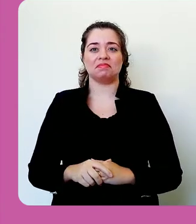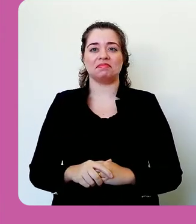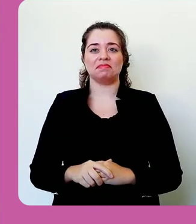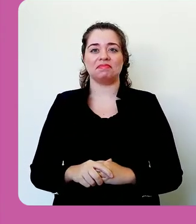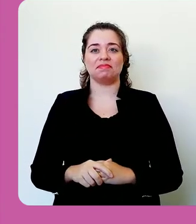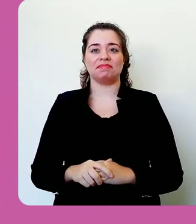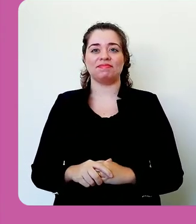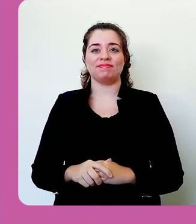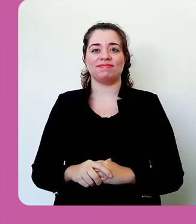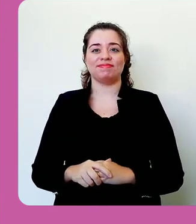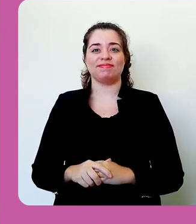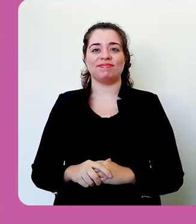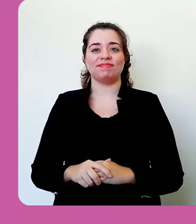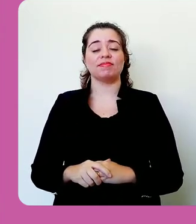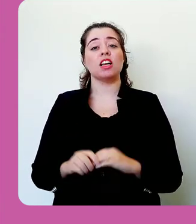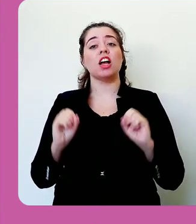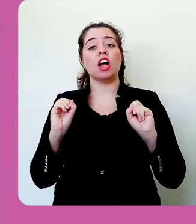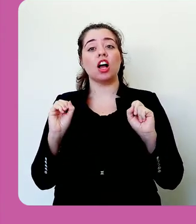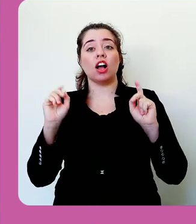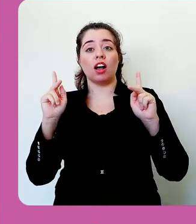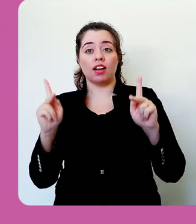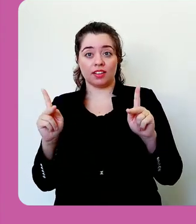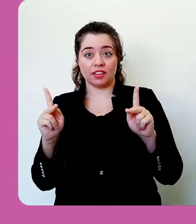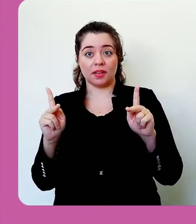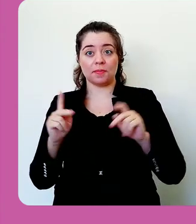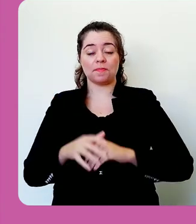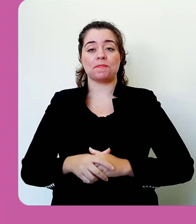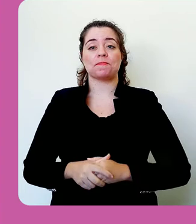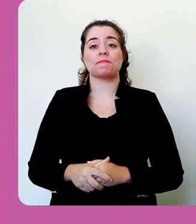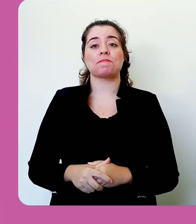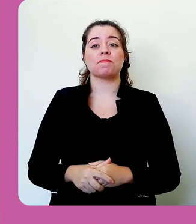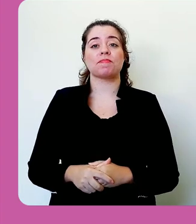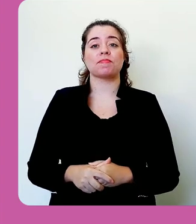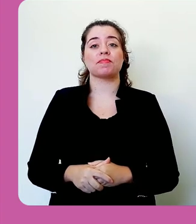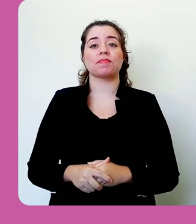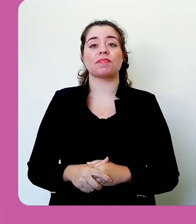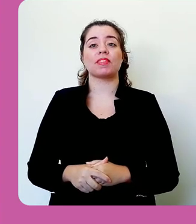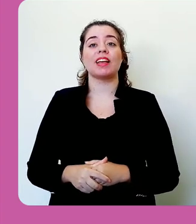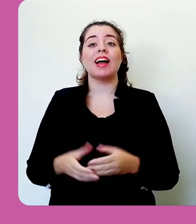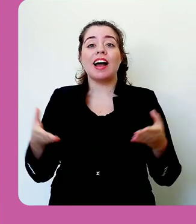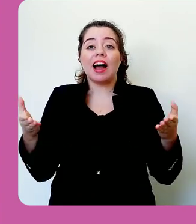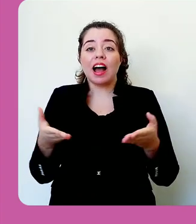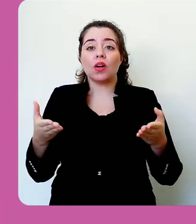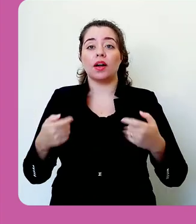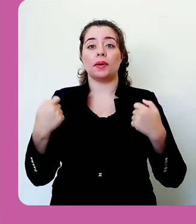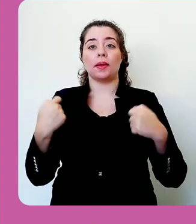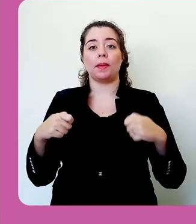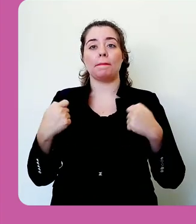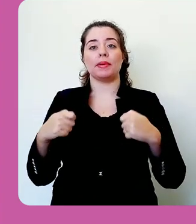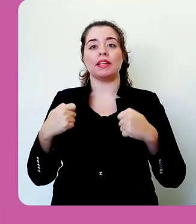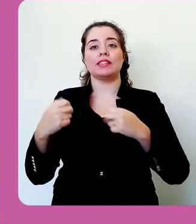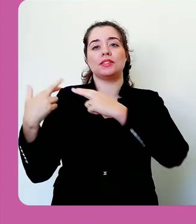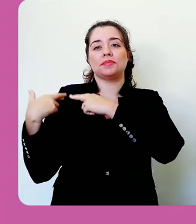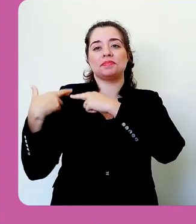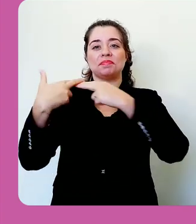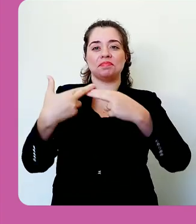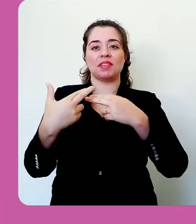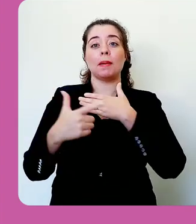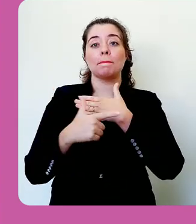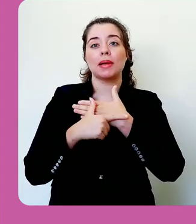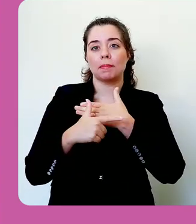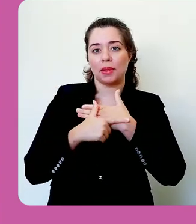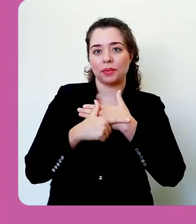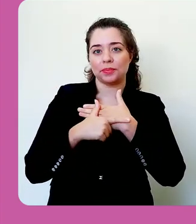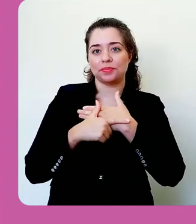selecionar um deles e para escrever os dois usuários, eu preciso incluir um dos papéis,